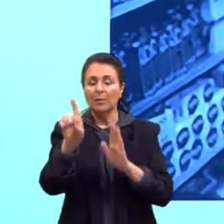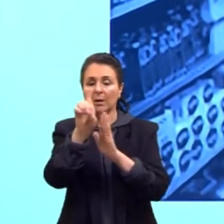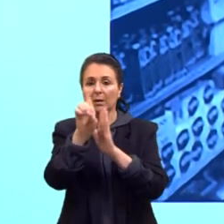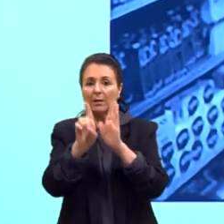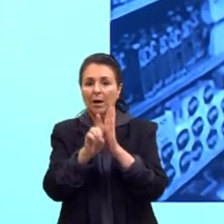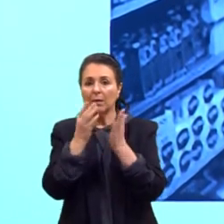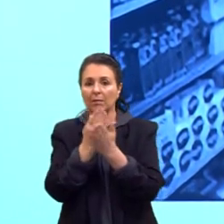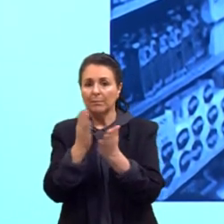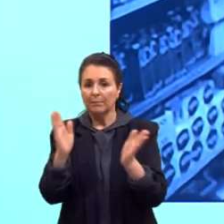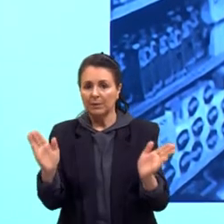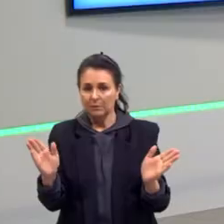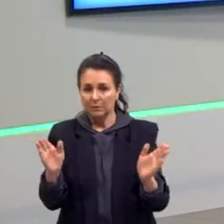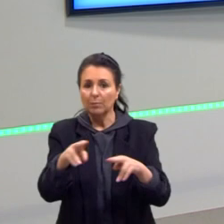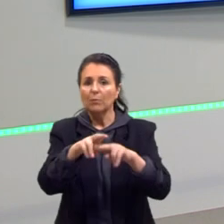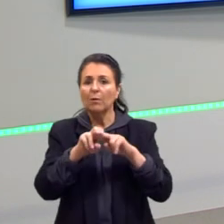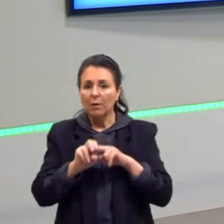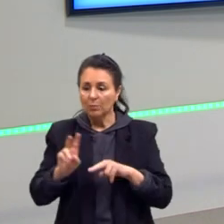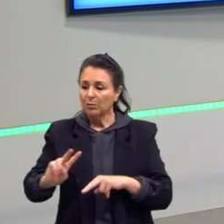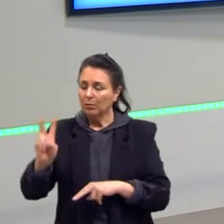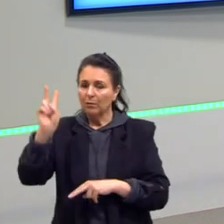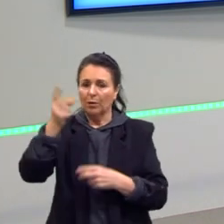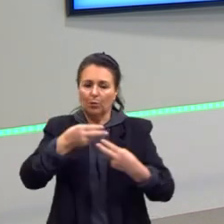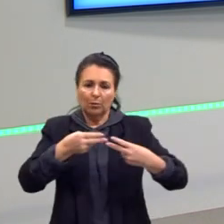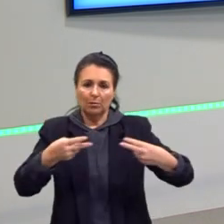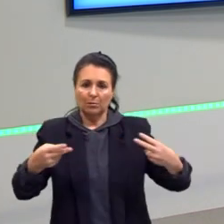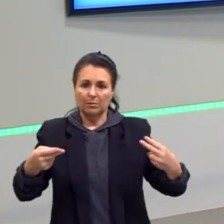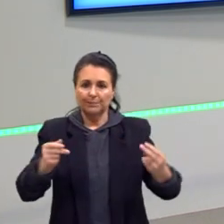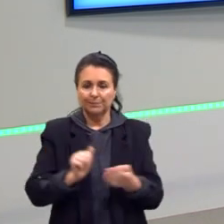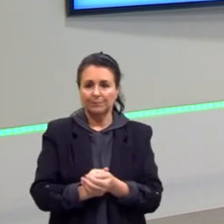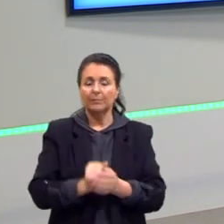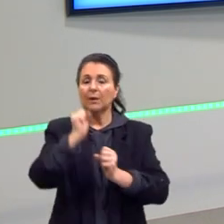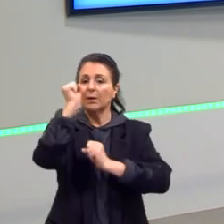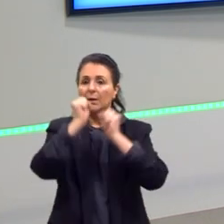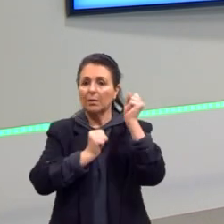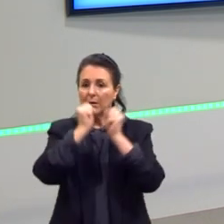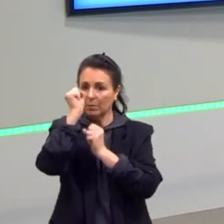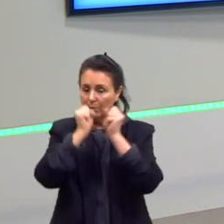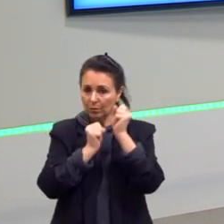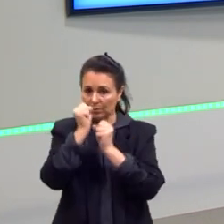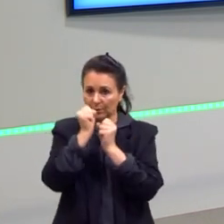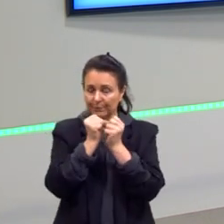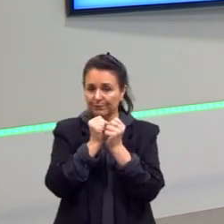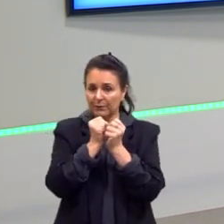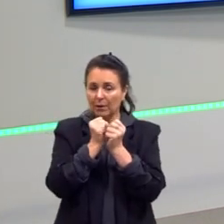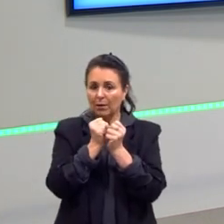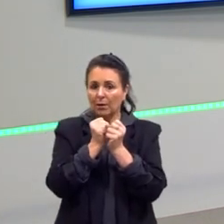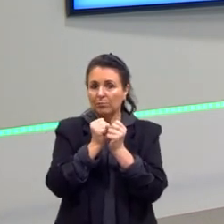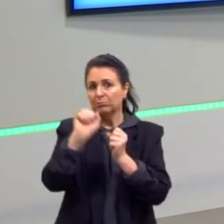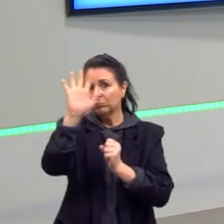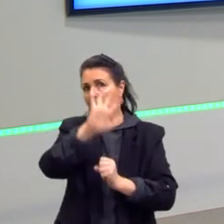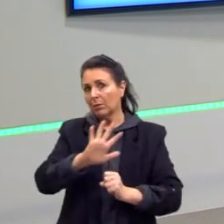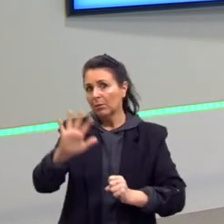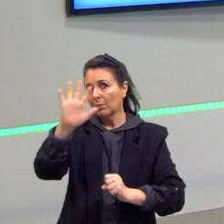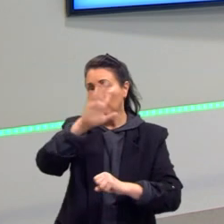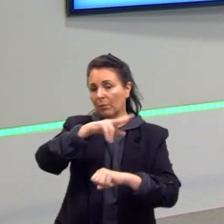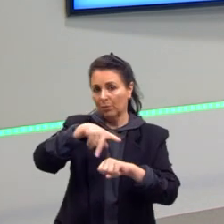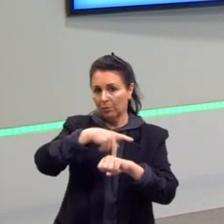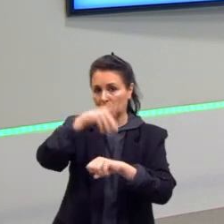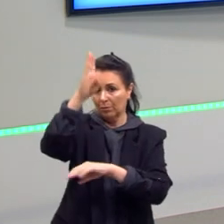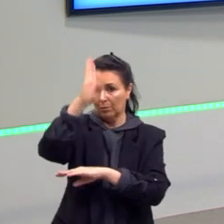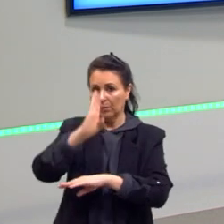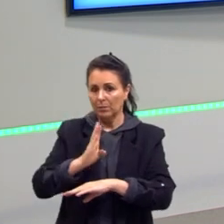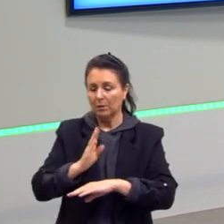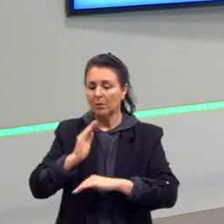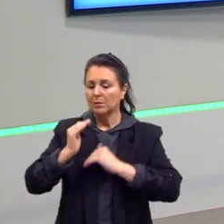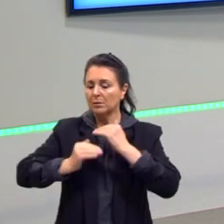dos preços, tá, e a indústria, então fica nacional, fica, né, a mercê aí se